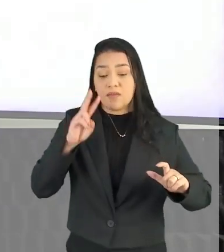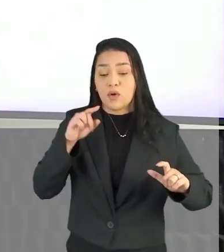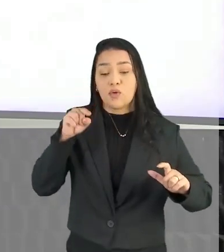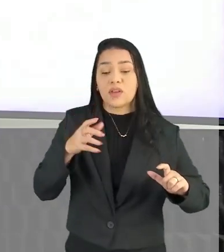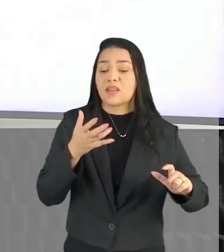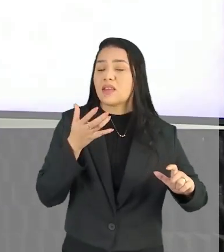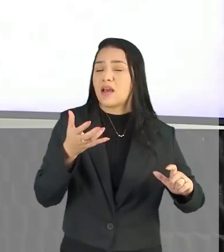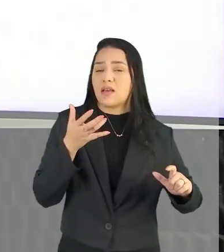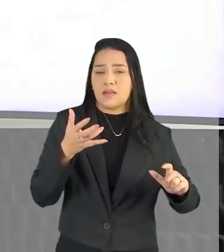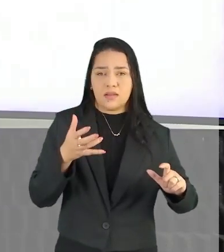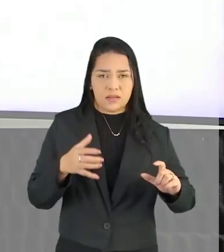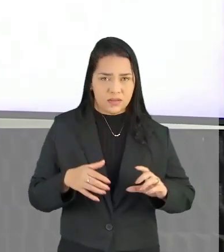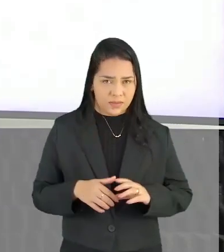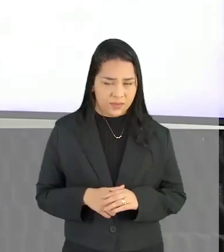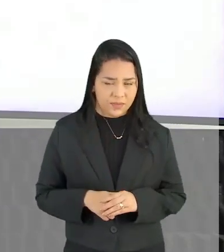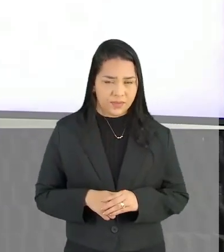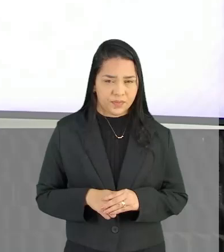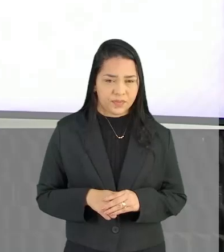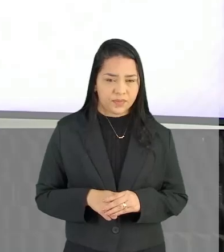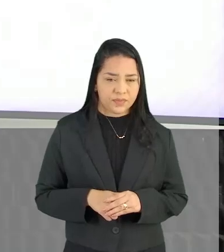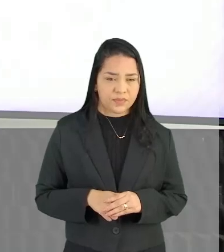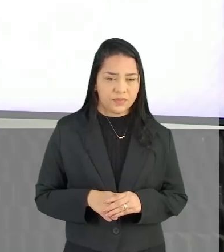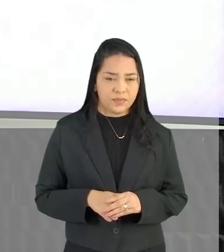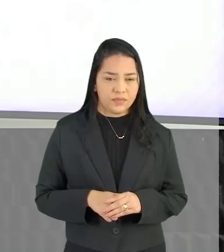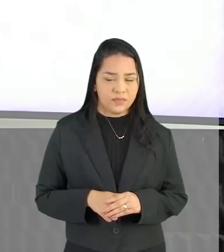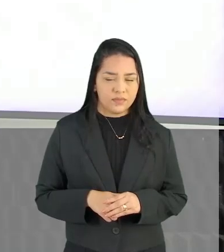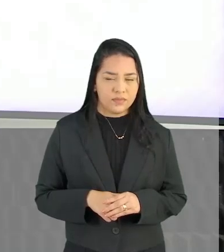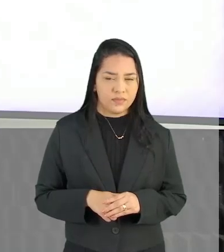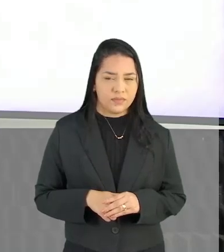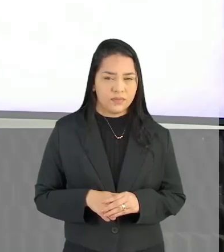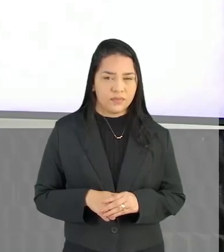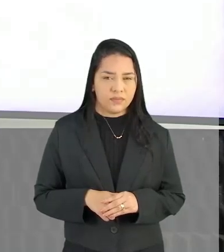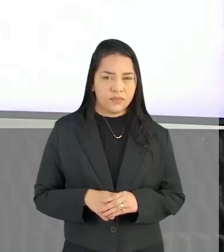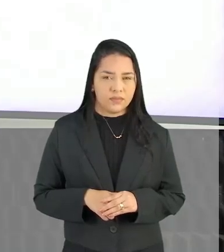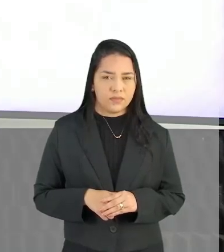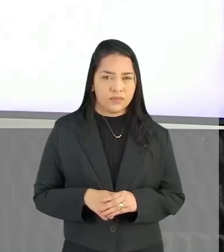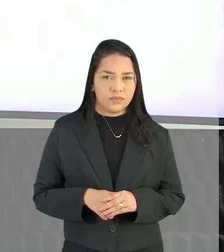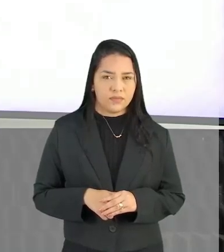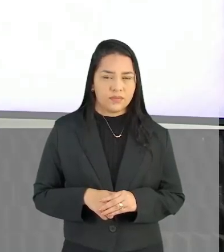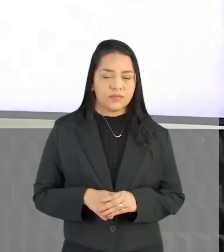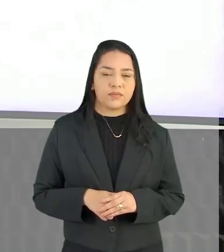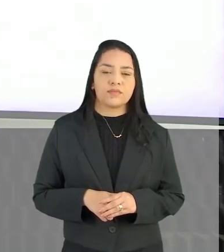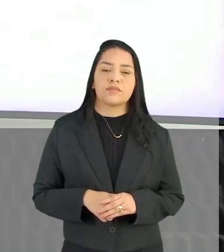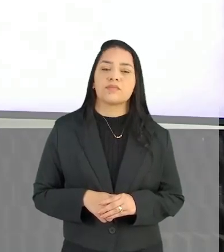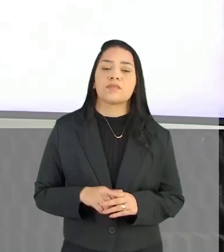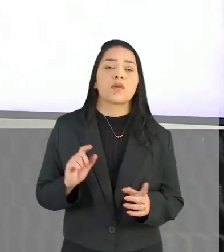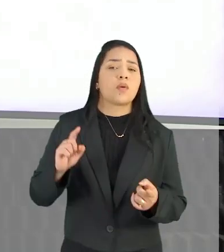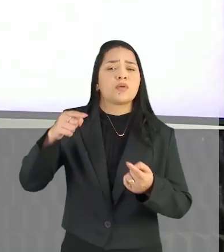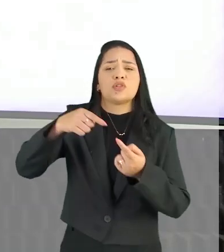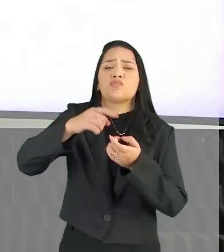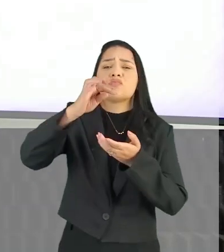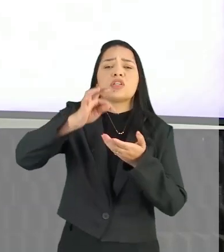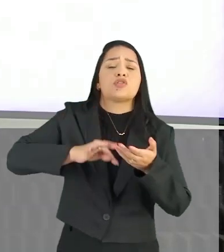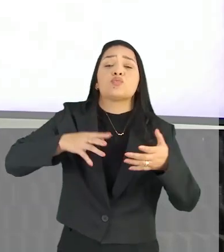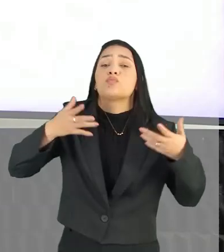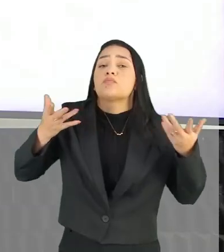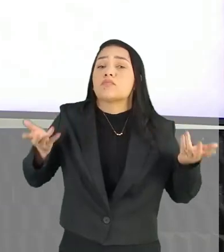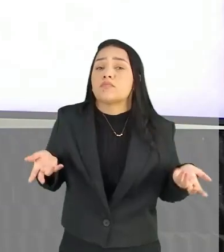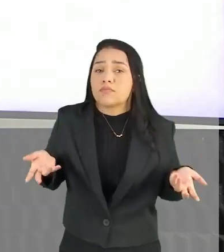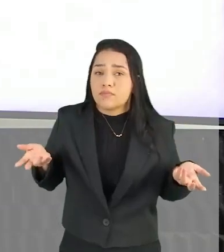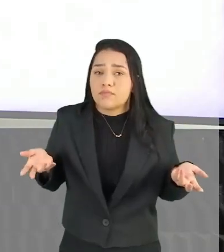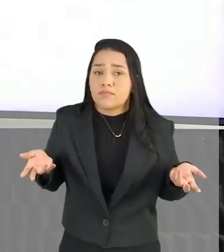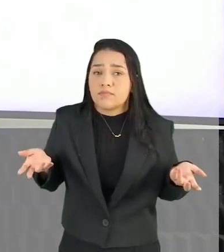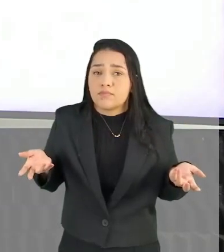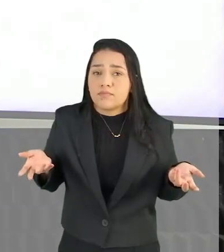que questão Quer que o estudante Interprete em relação A esse texto Que a gente acabou De fazer a leitura O objetivo desse texto